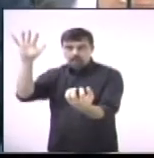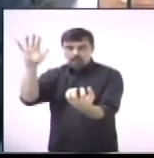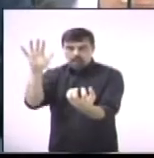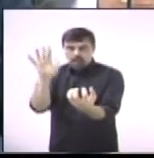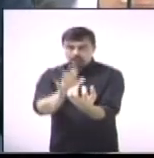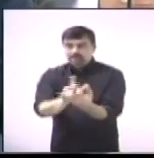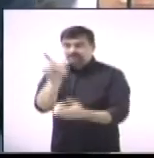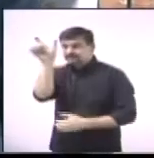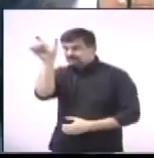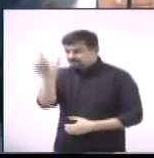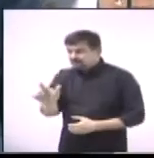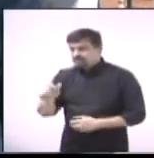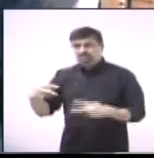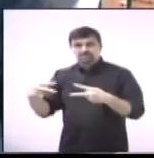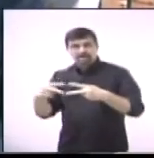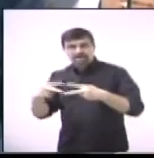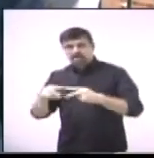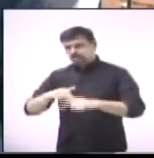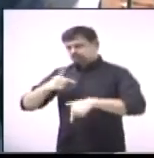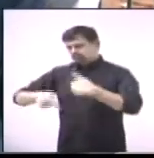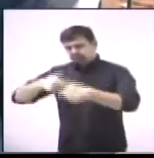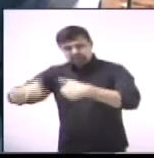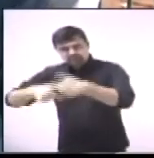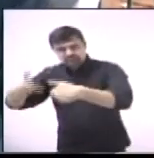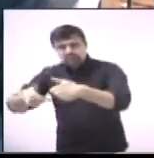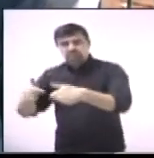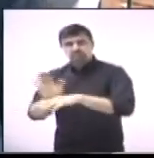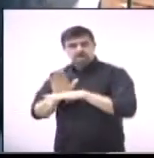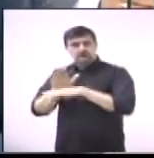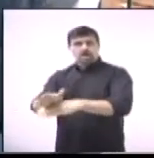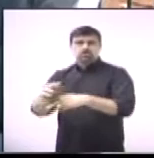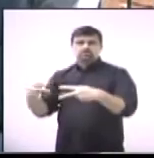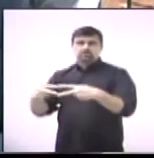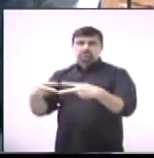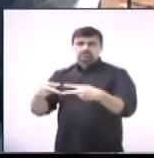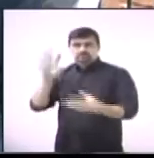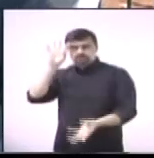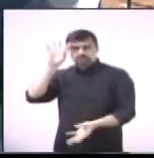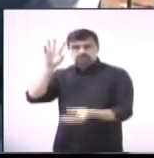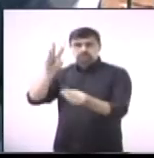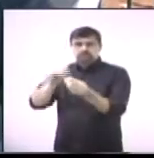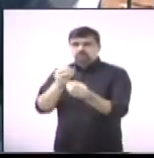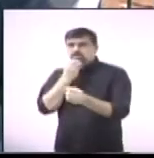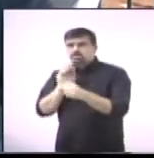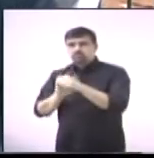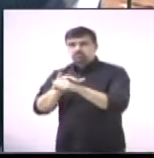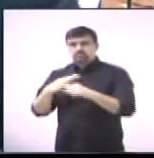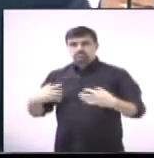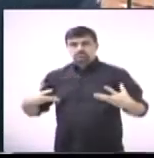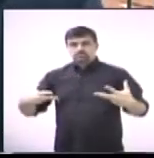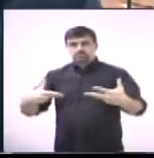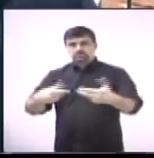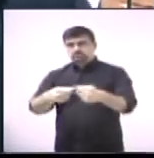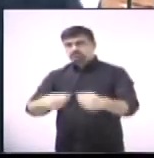nosso município, uma pessoa que muito fez pela nossa cidade. É o que tenho por hora. Boa noite a todos.